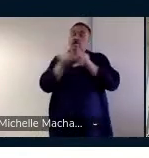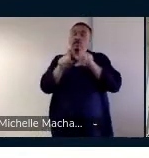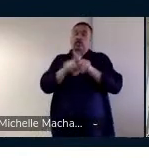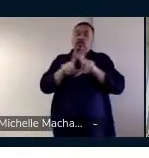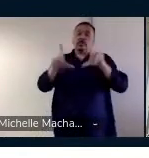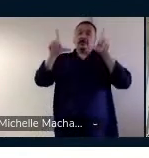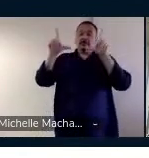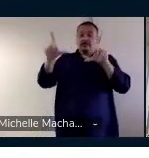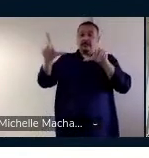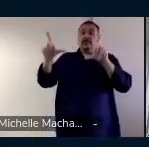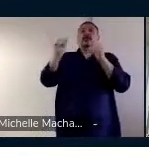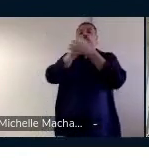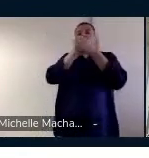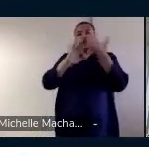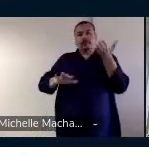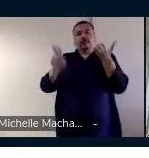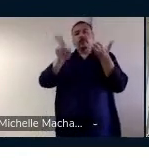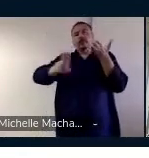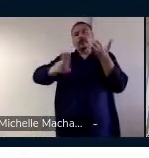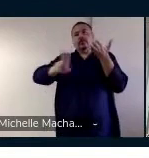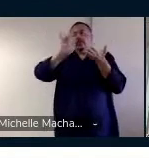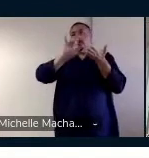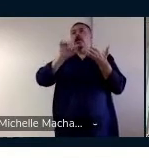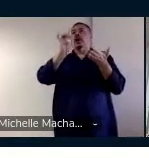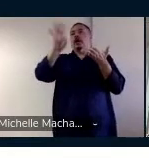atividades a serem realizadas pelos alunos.